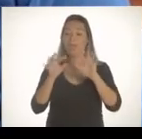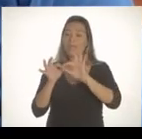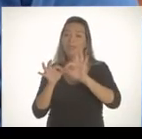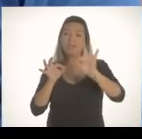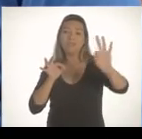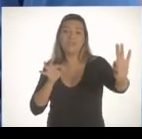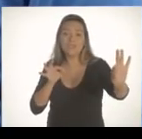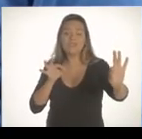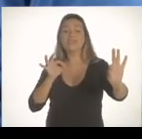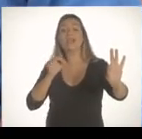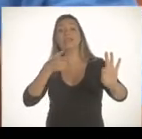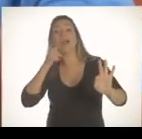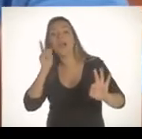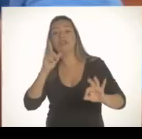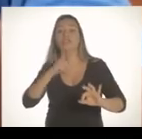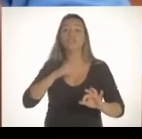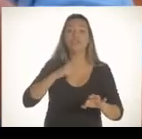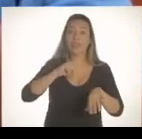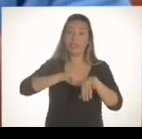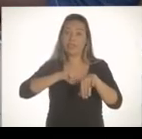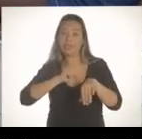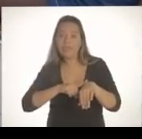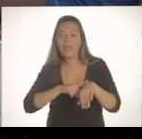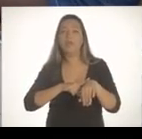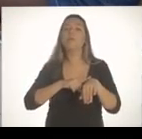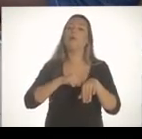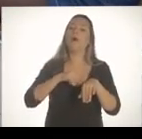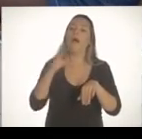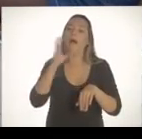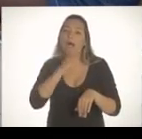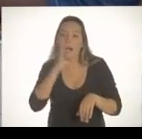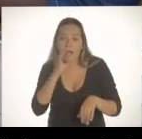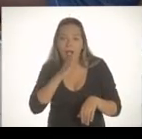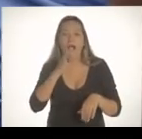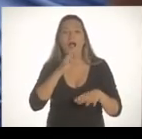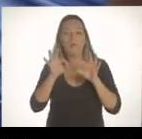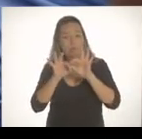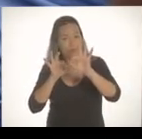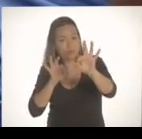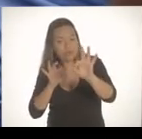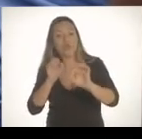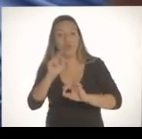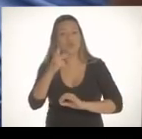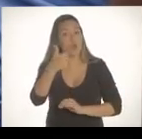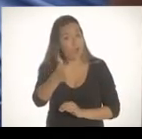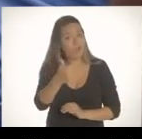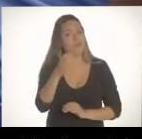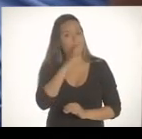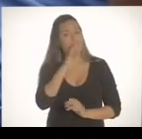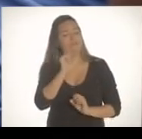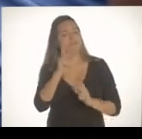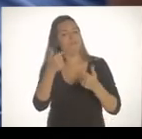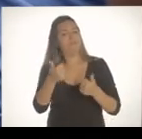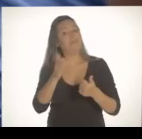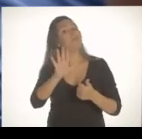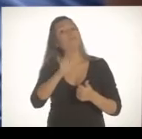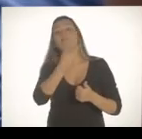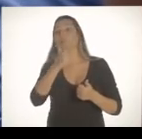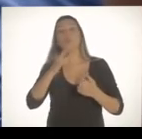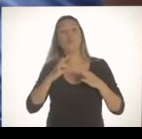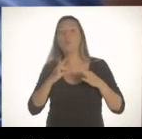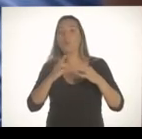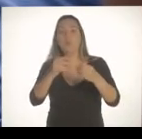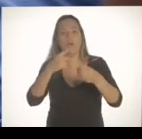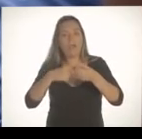Claro, é isso. Tem distâncias que antes você fazia em muito mais tempo, faz em menos tempo. É mais rápido de uma distância para outra? É. É mais